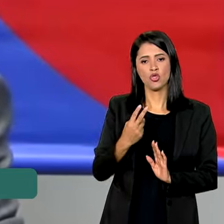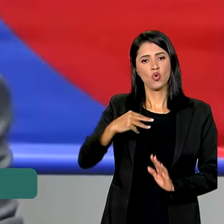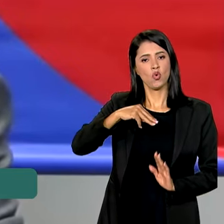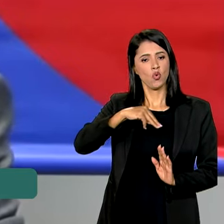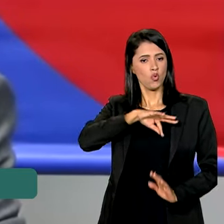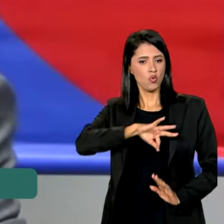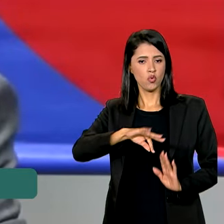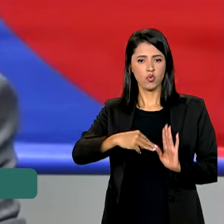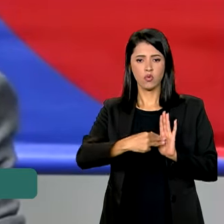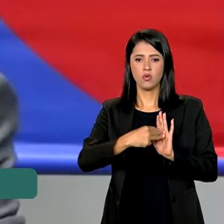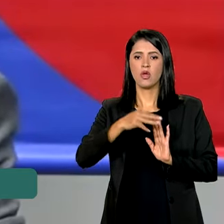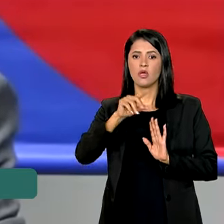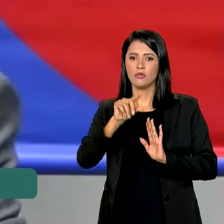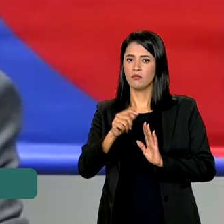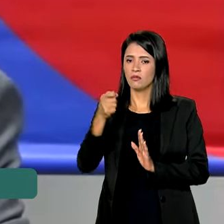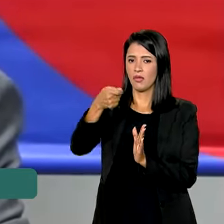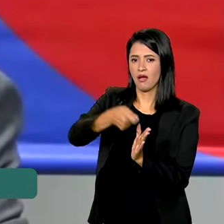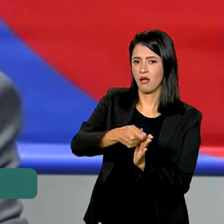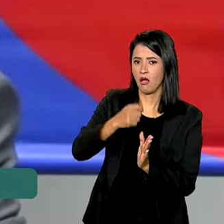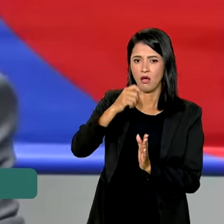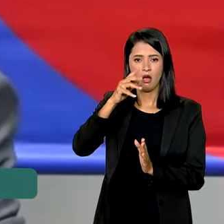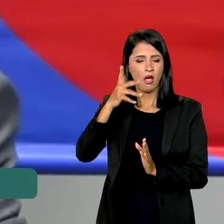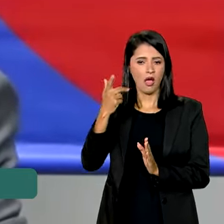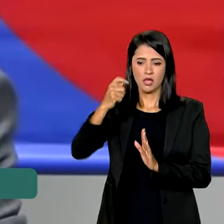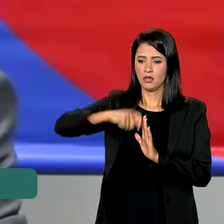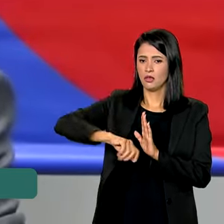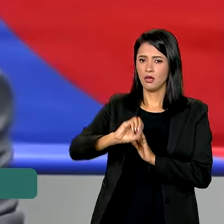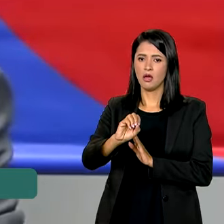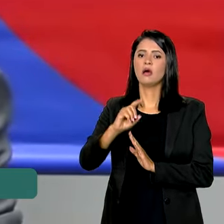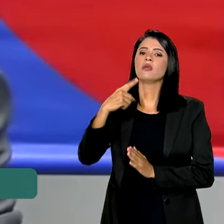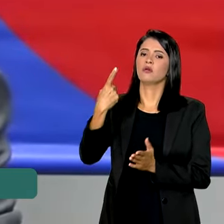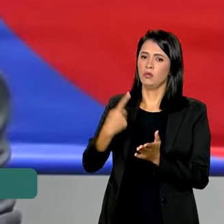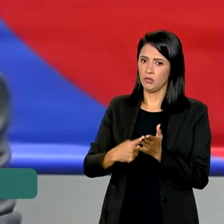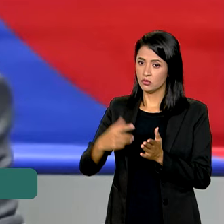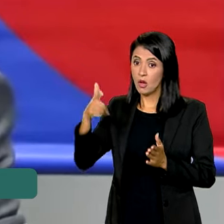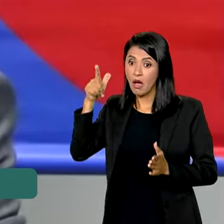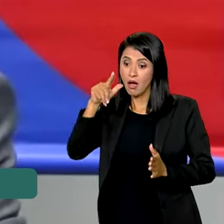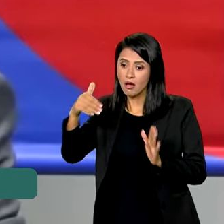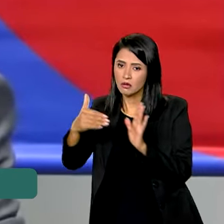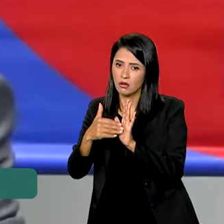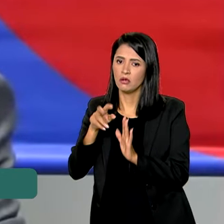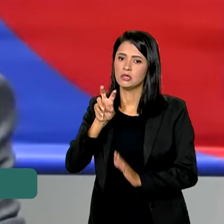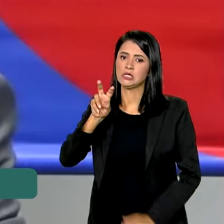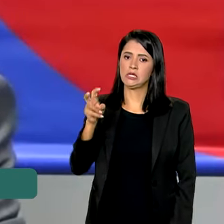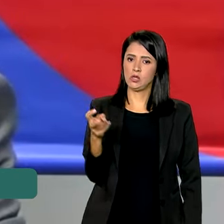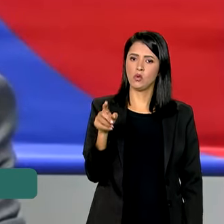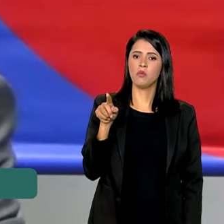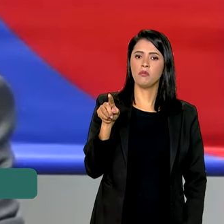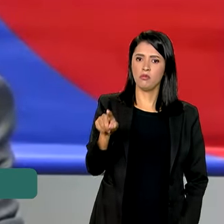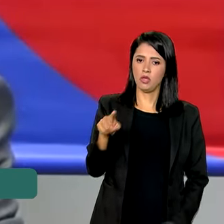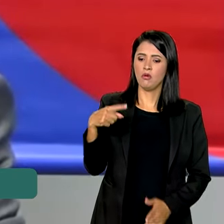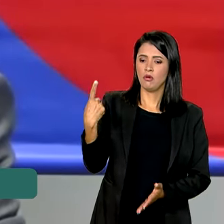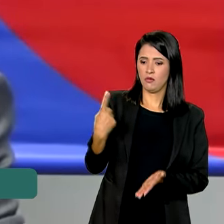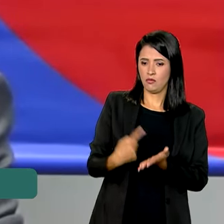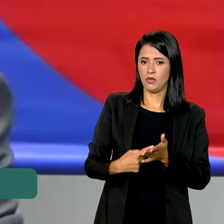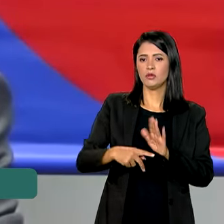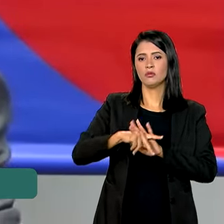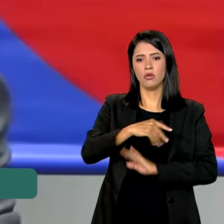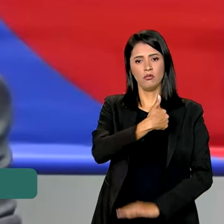mínimos é fundamental, e o compromisso até o final do governo de chegar à isenção até 5 mil reais, como compromisso